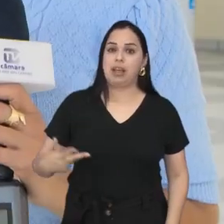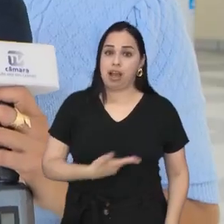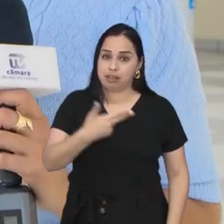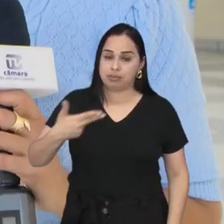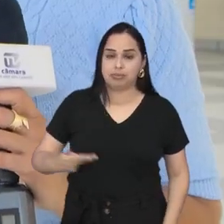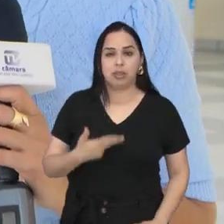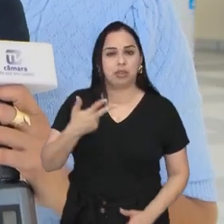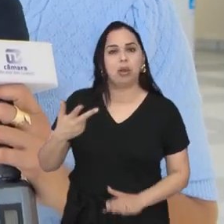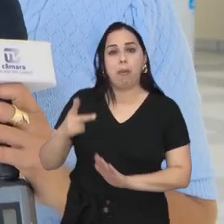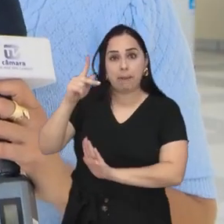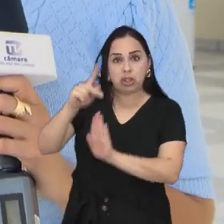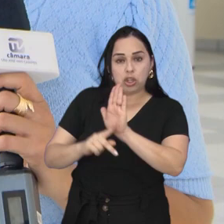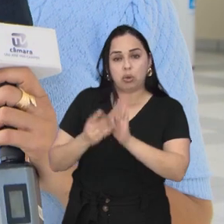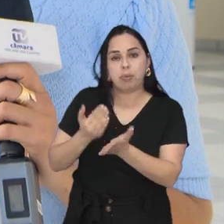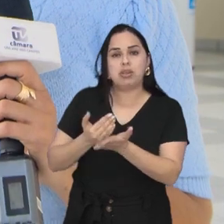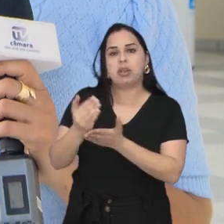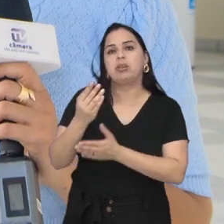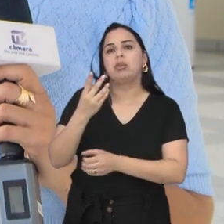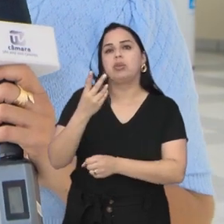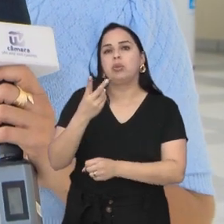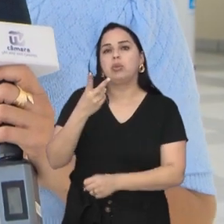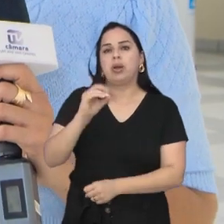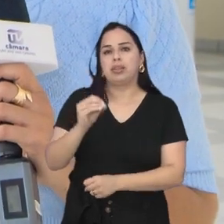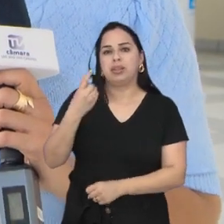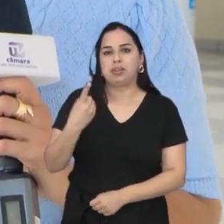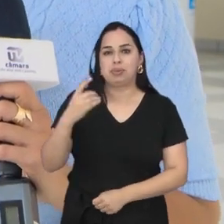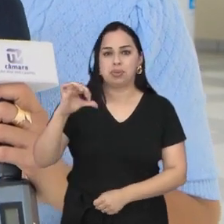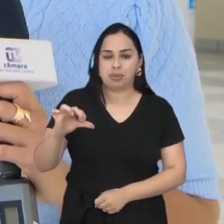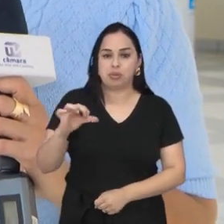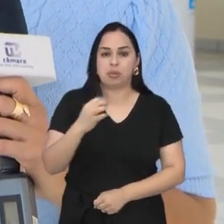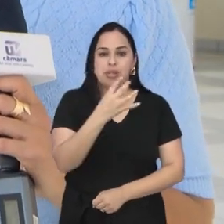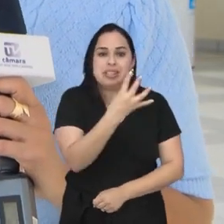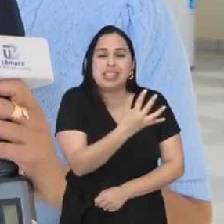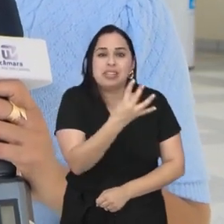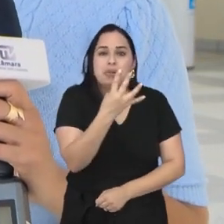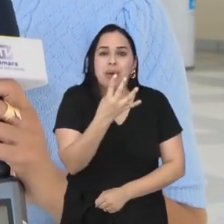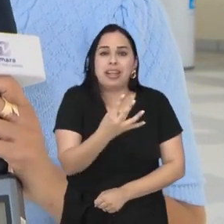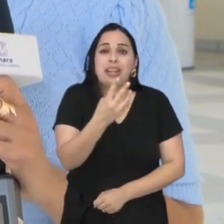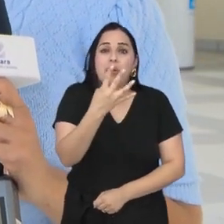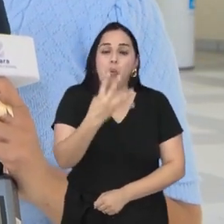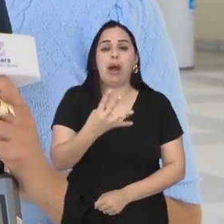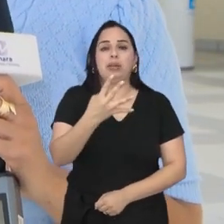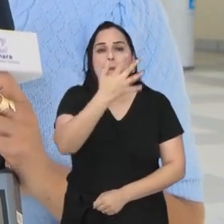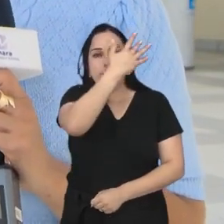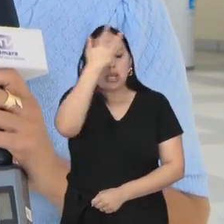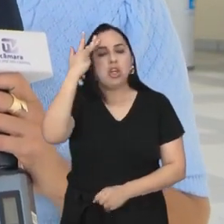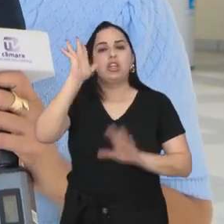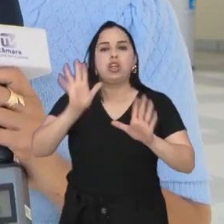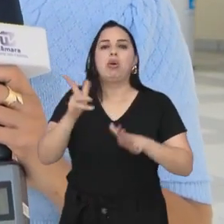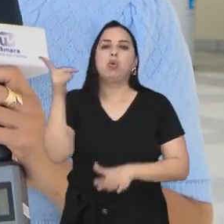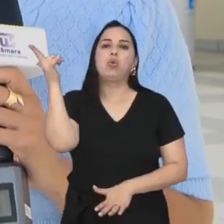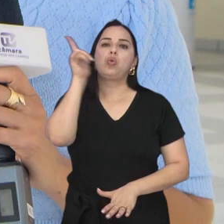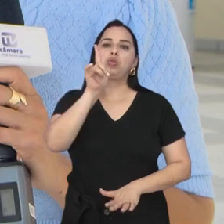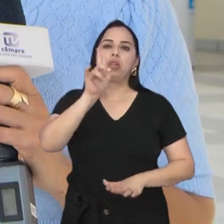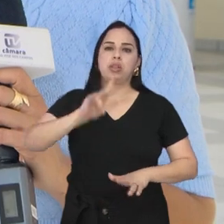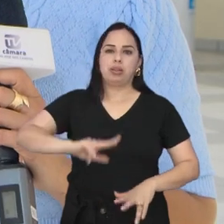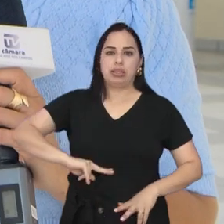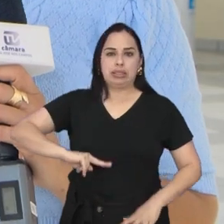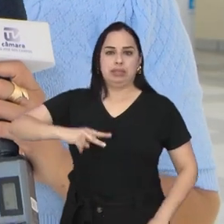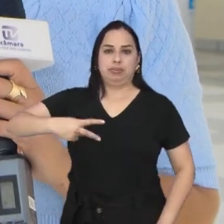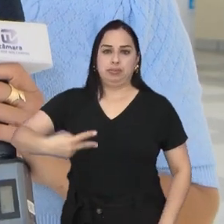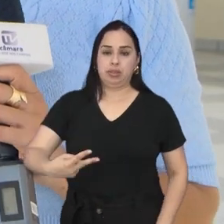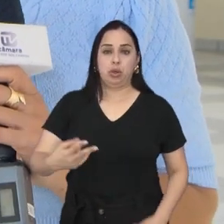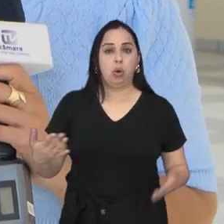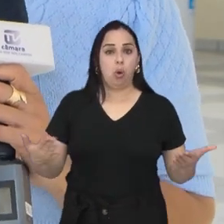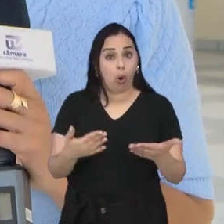Desde que o programa começou, em 2019, 444 pacientes já foram transplantados.